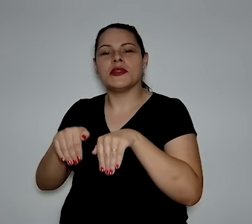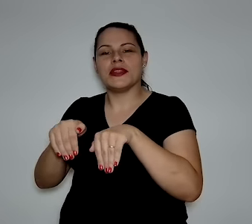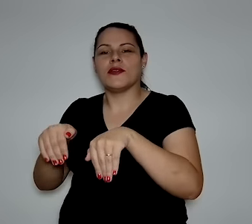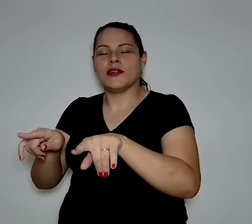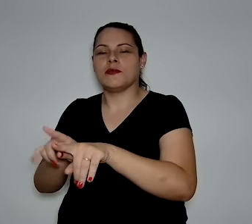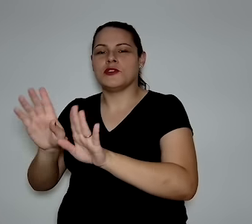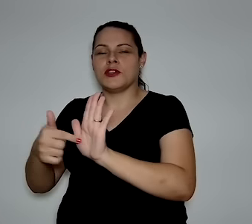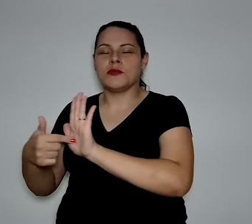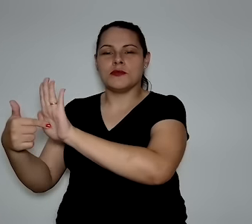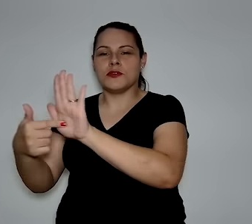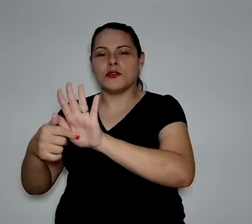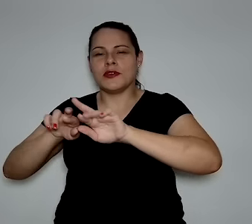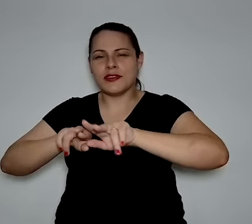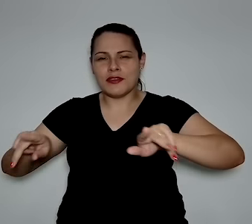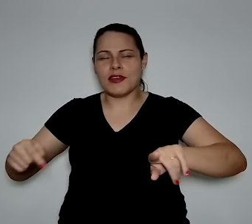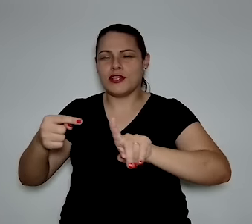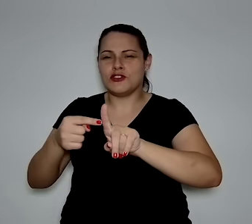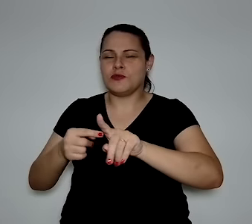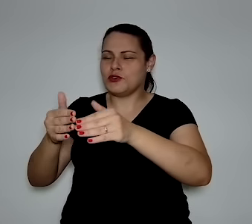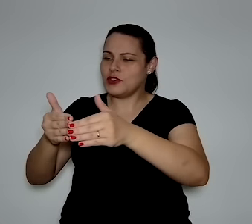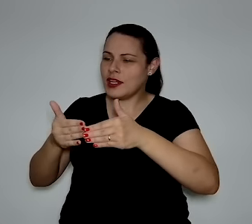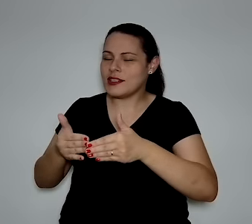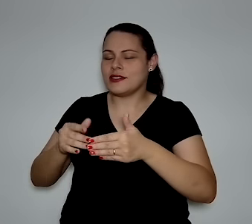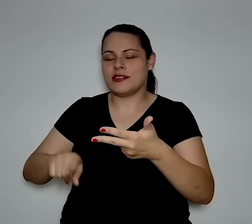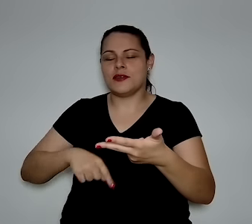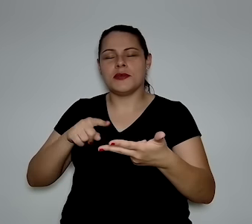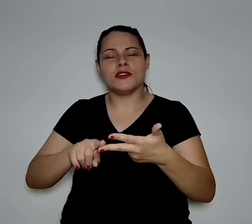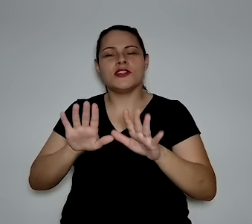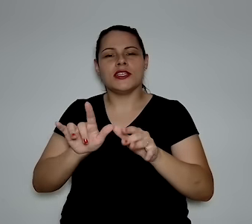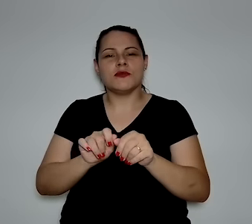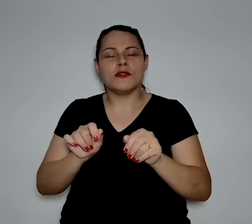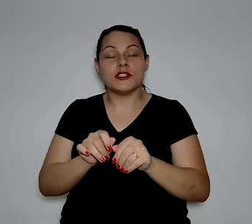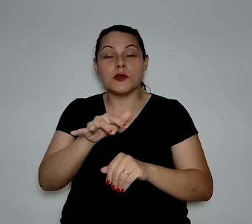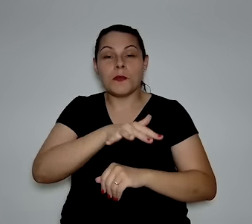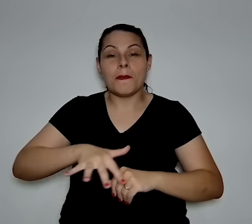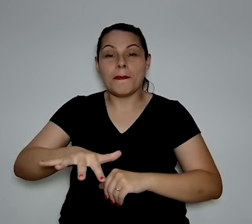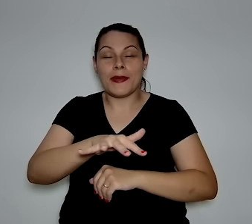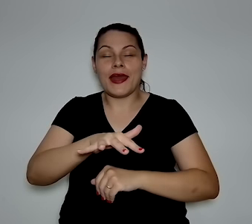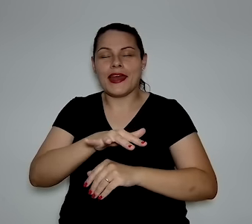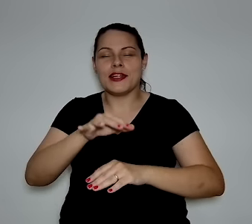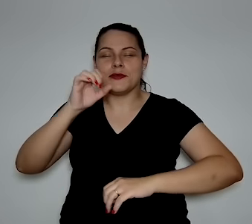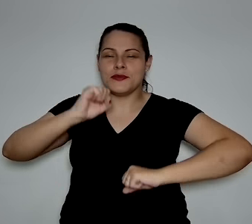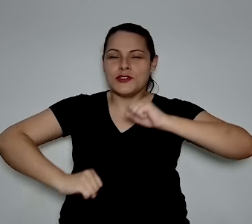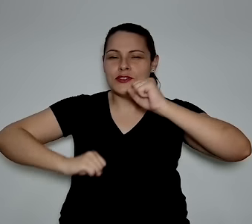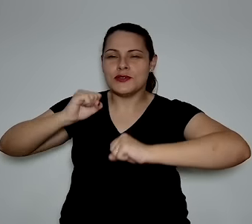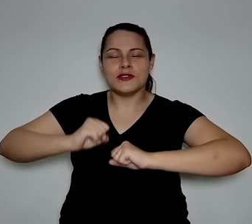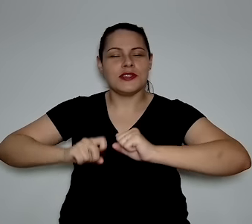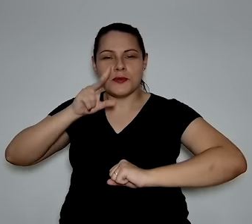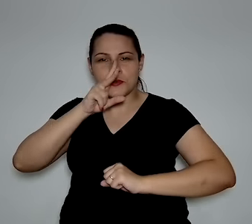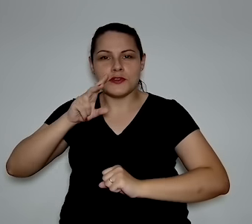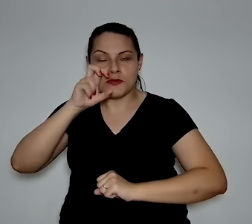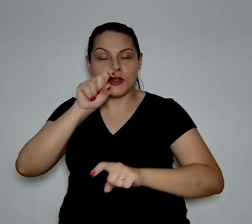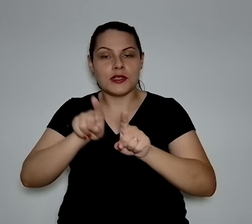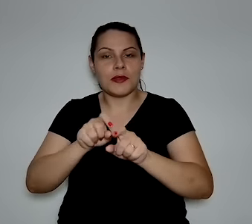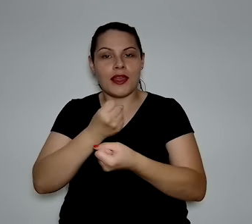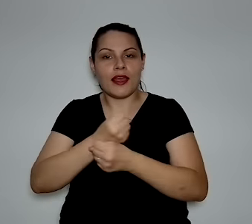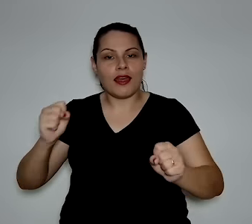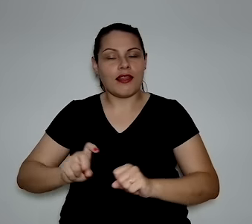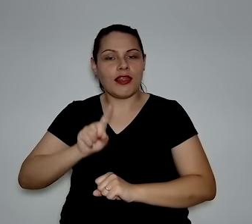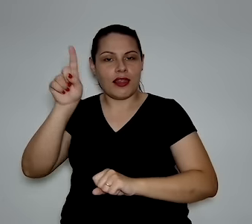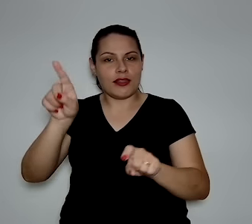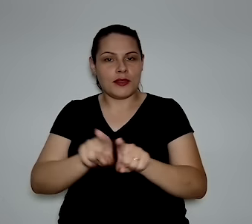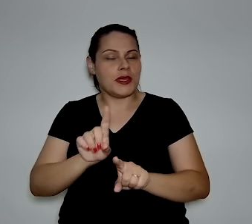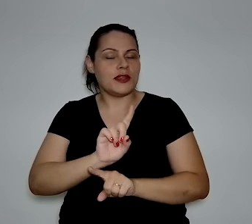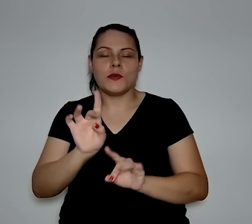já apresentou o IARIMA, já tem o licenciamento, nós temos no Complexo Industrial Portuário do Pecém, e é um